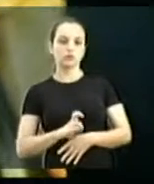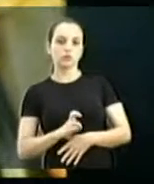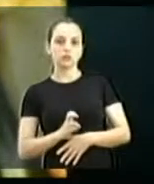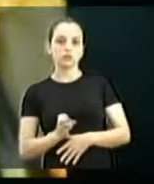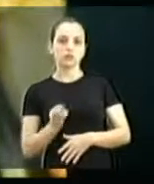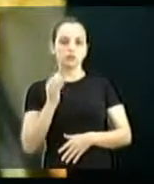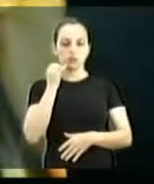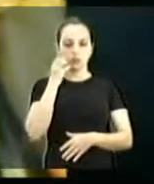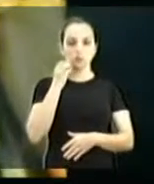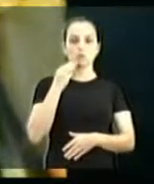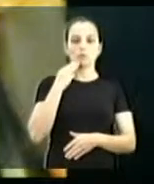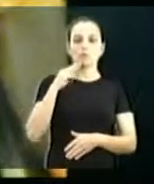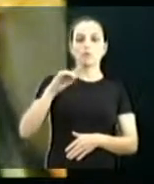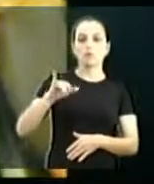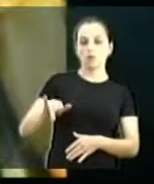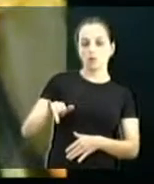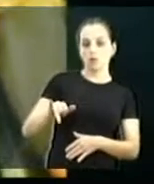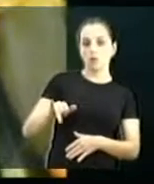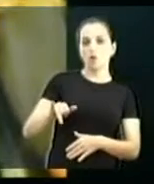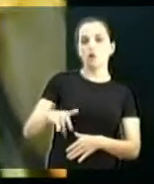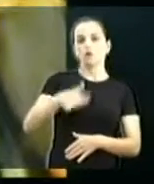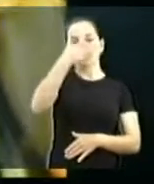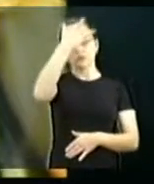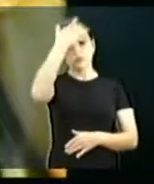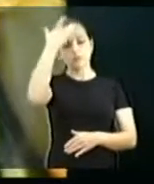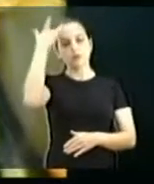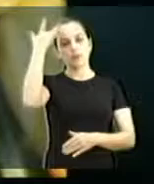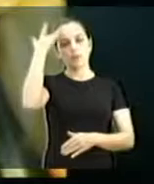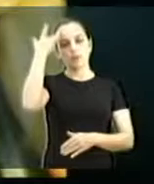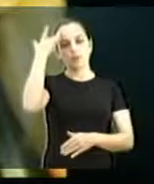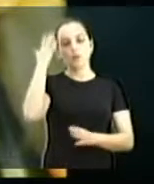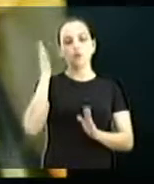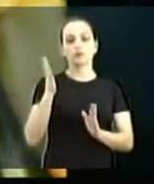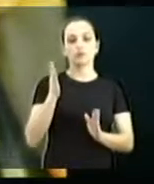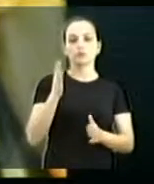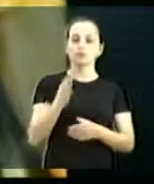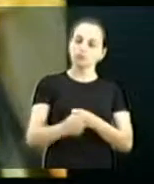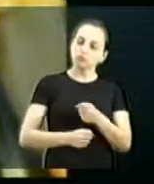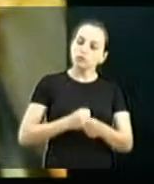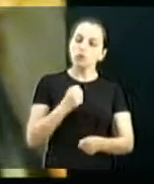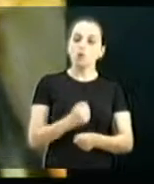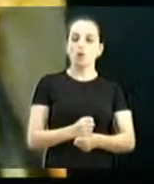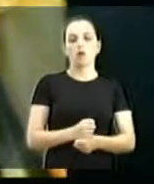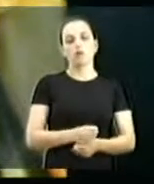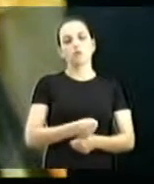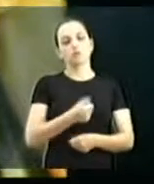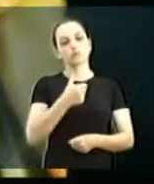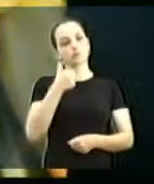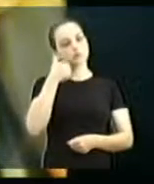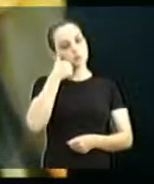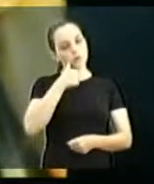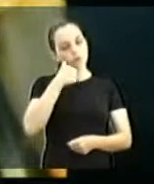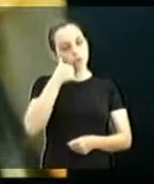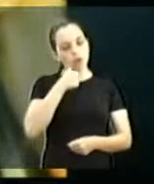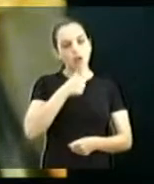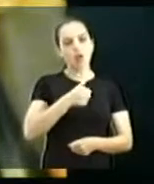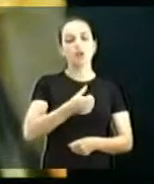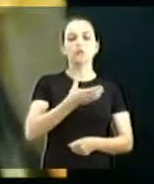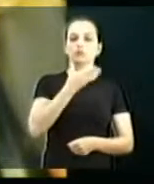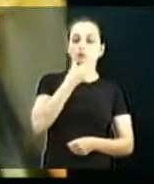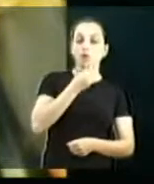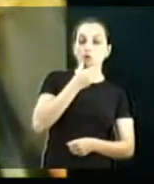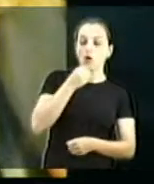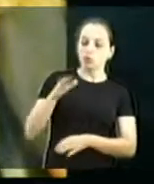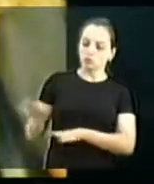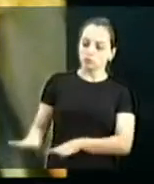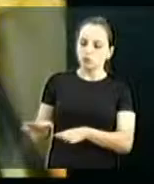2,5 milhões de vítimas por ano, incluindo homens, mulheres e crianças. São pessoas